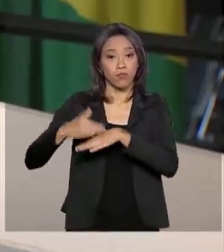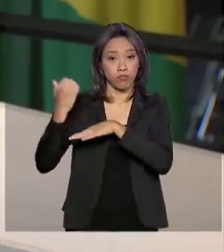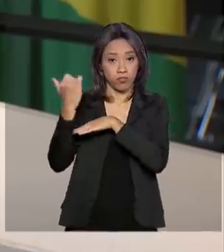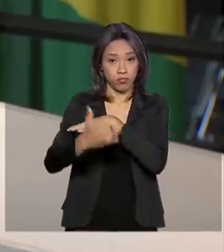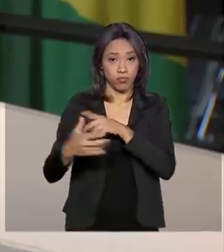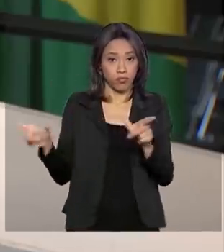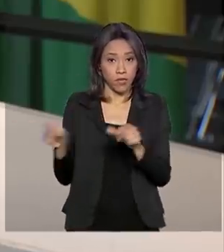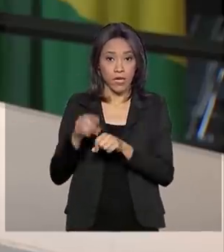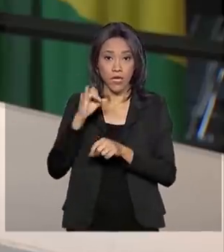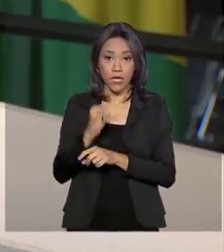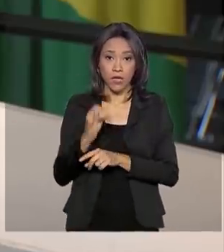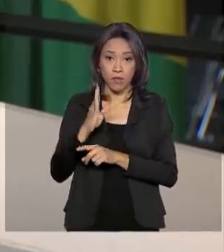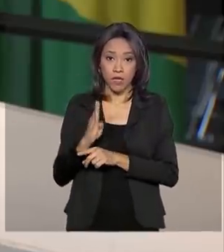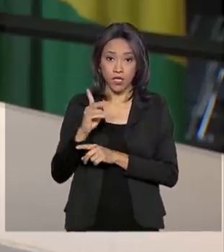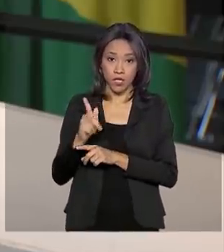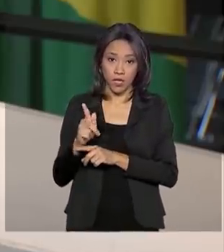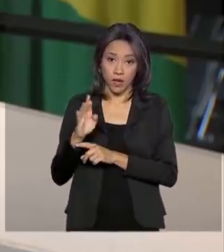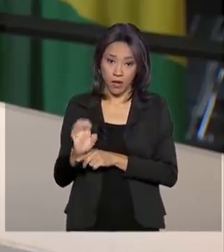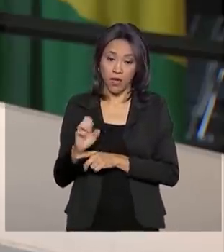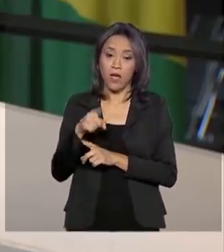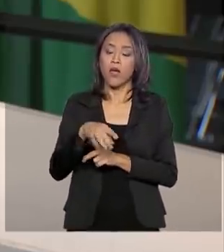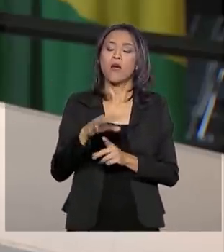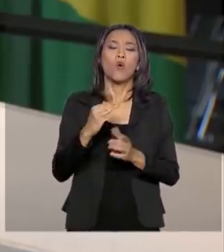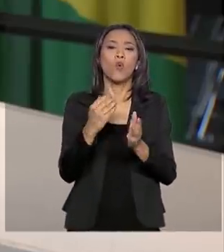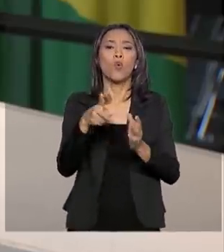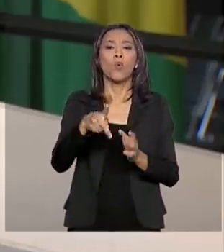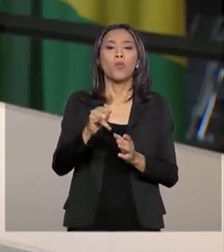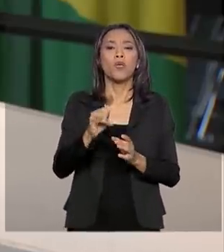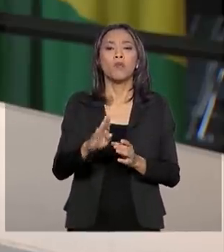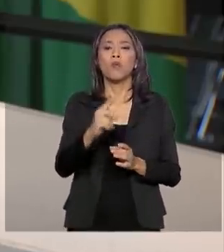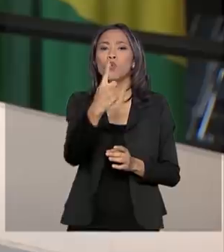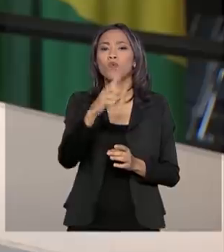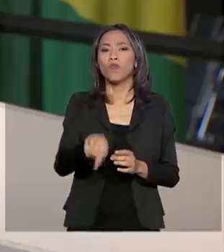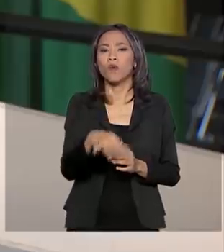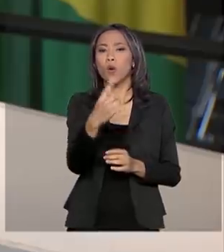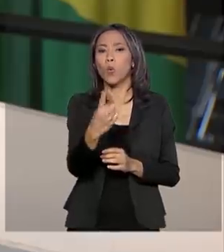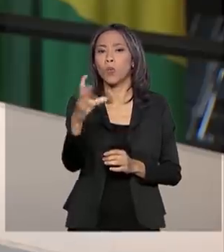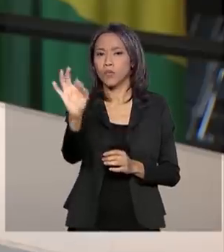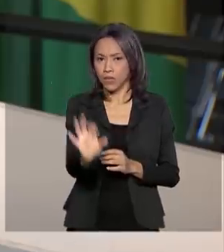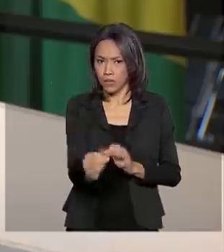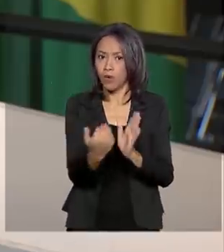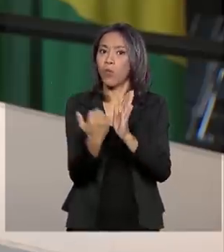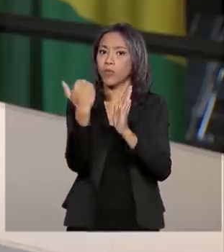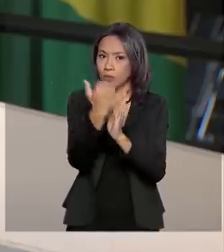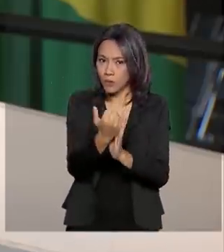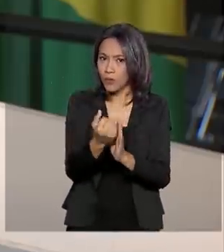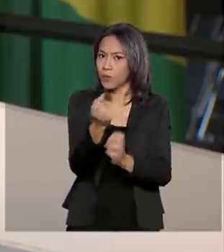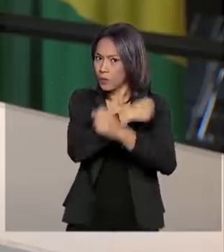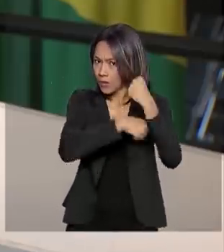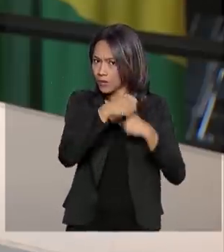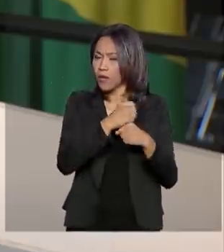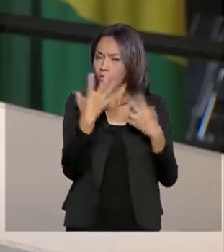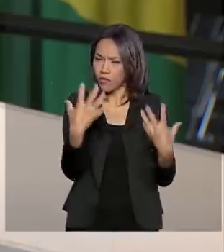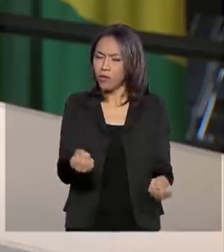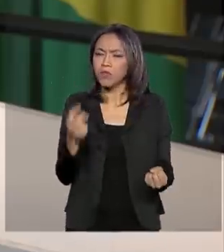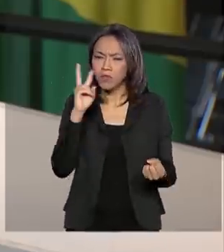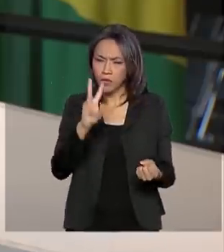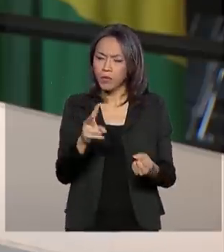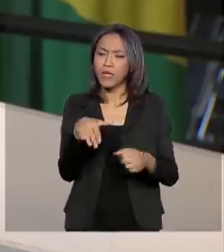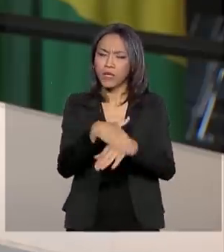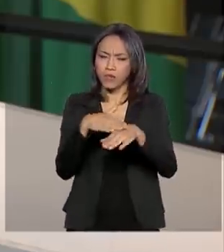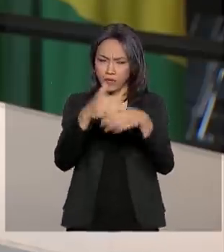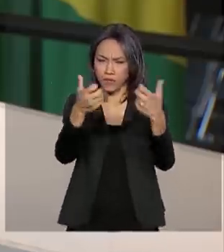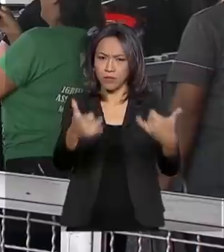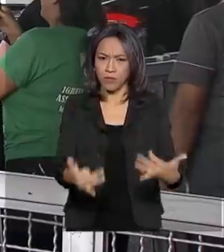PIB brasileiro cresceu 1,1% no ano passado. Vamos ver o que disseram o presidente e o ministro Paulo Guedes.